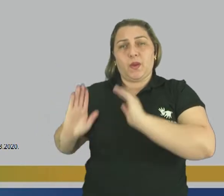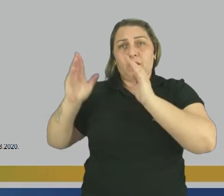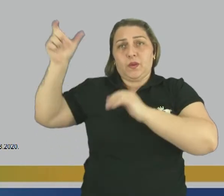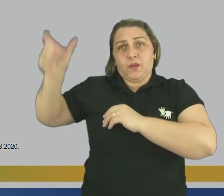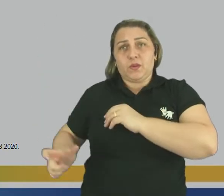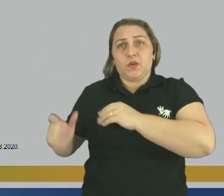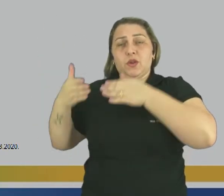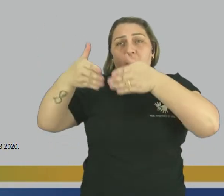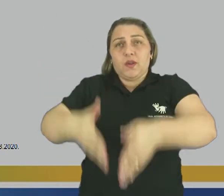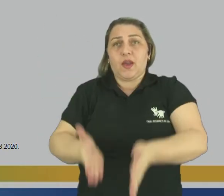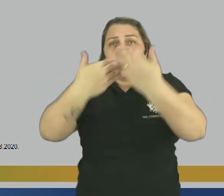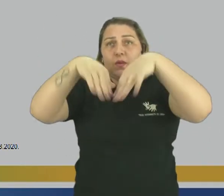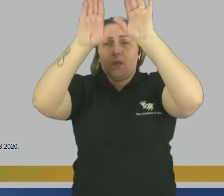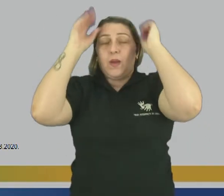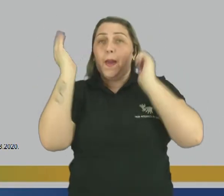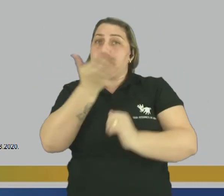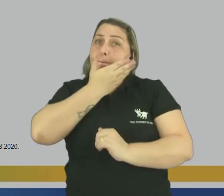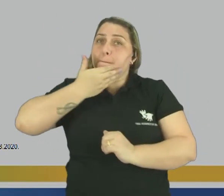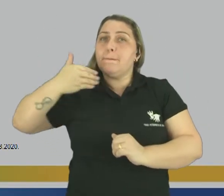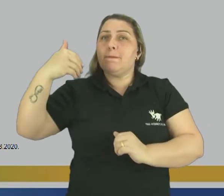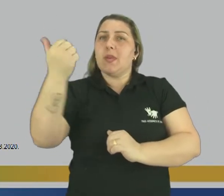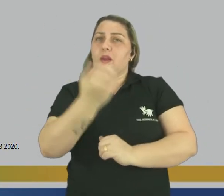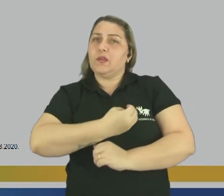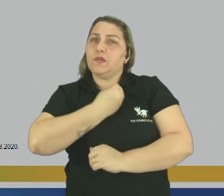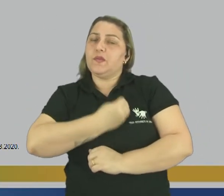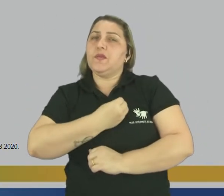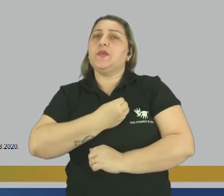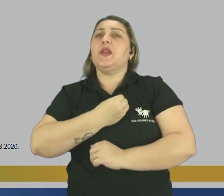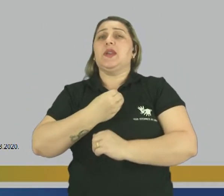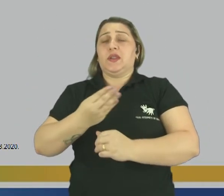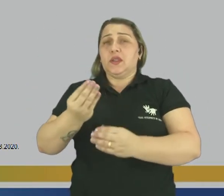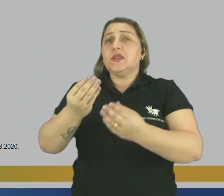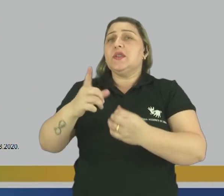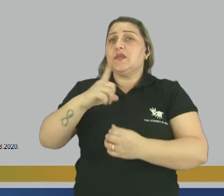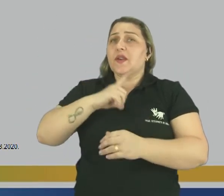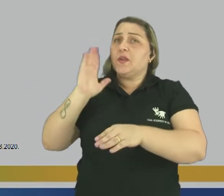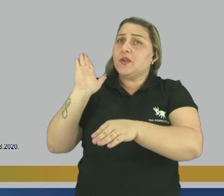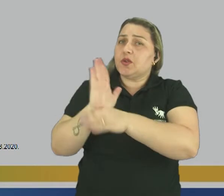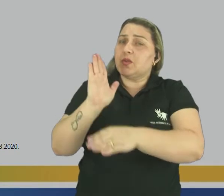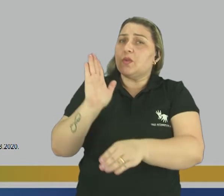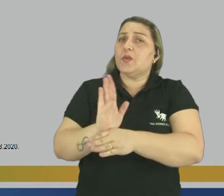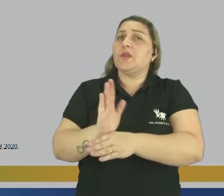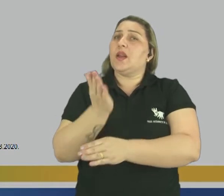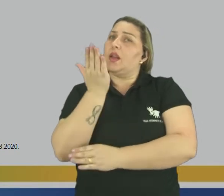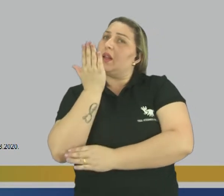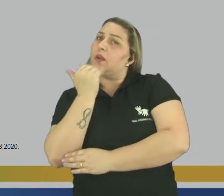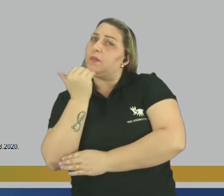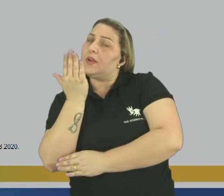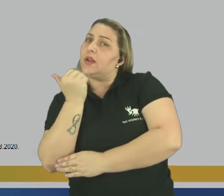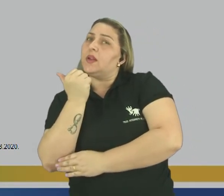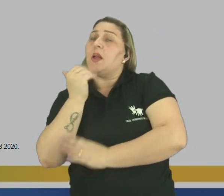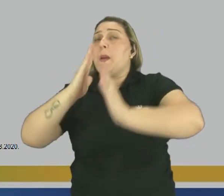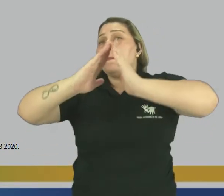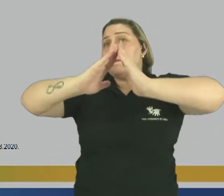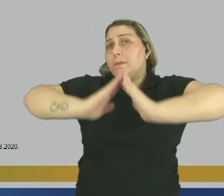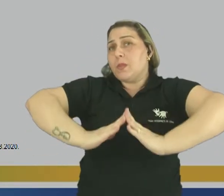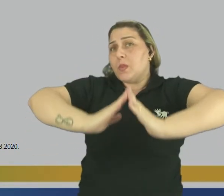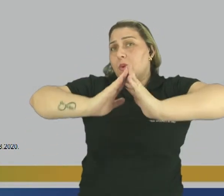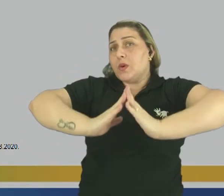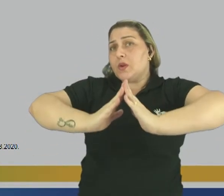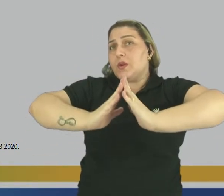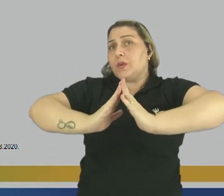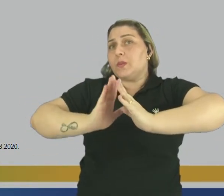Acre em busca de melhores condições de vida Receberam auxílios como alimento, moradia,